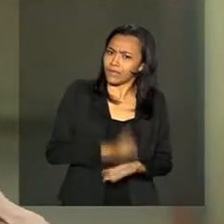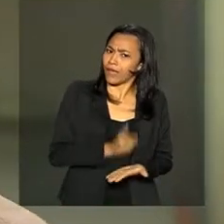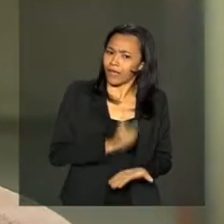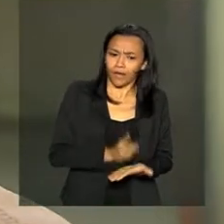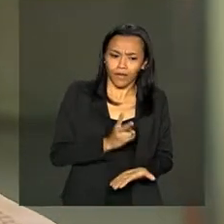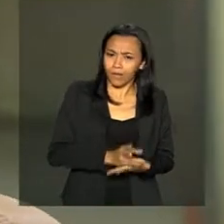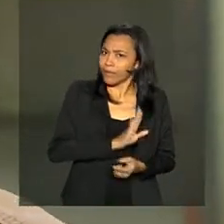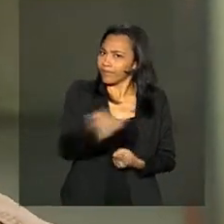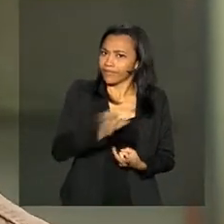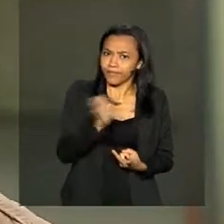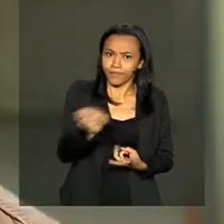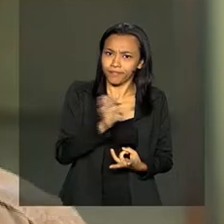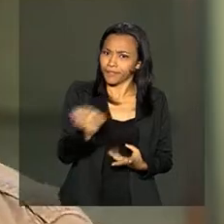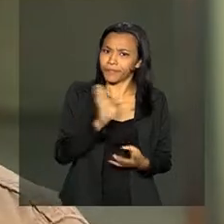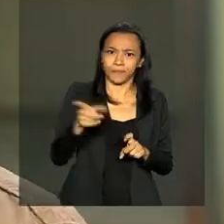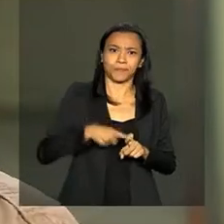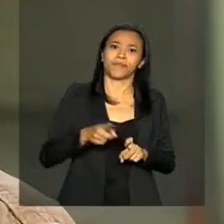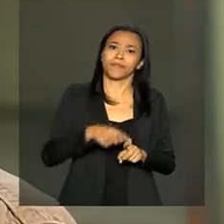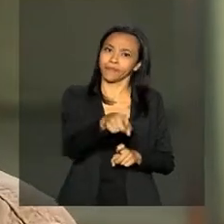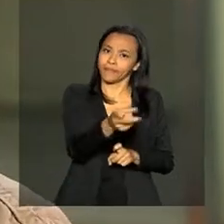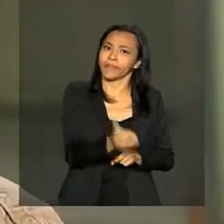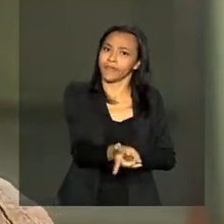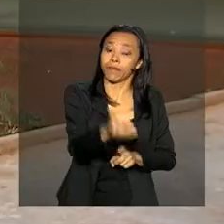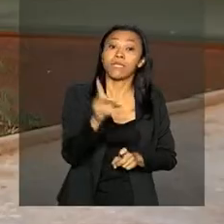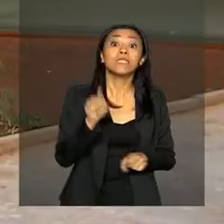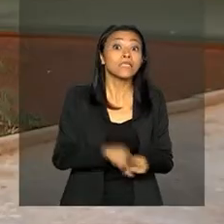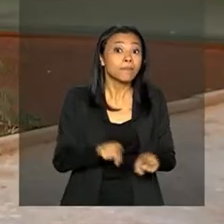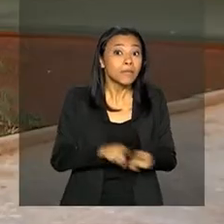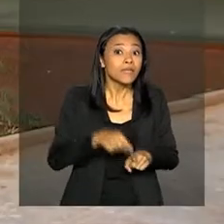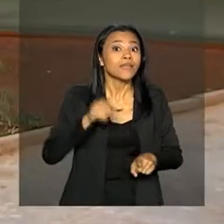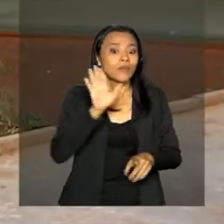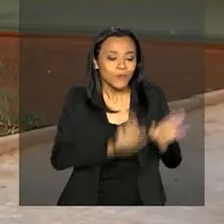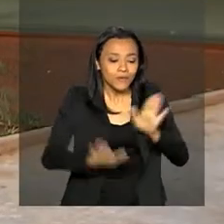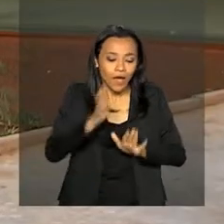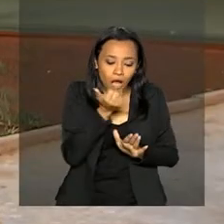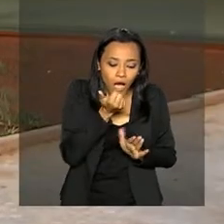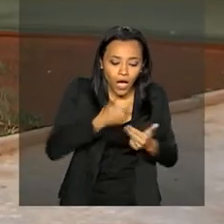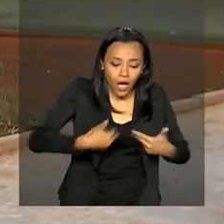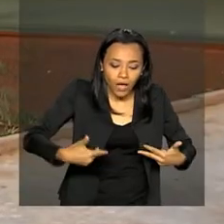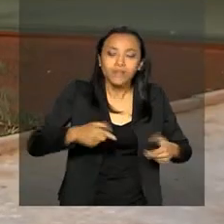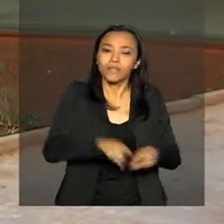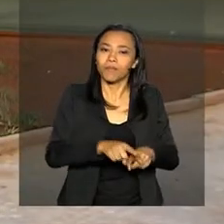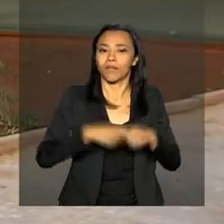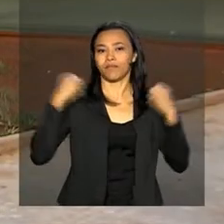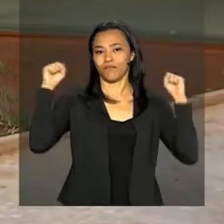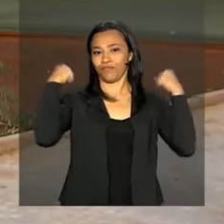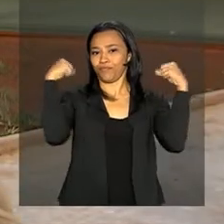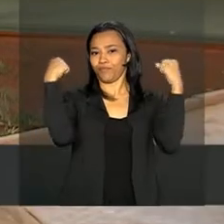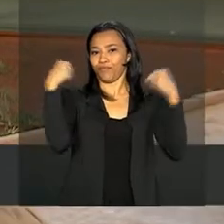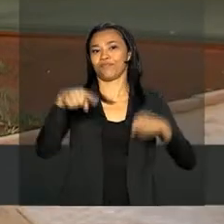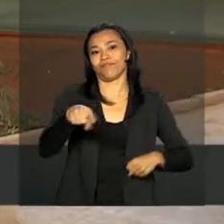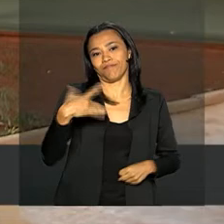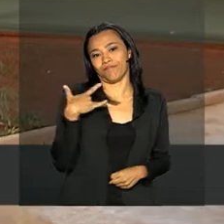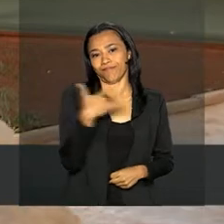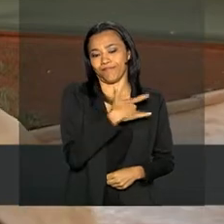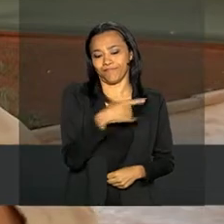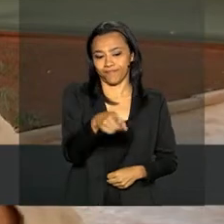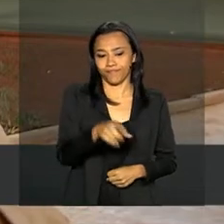exames periódicos. Além de cuidar da alimentação, também pratica exercícios. É indispensável